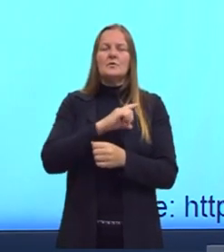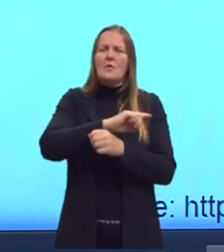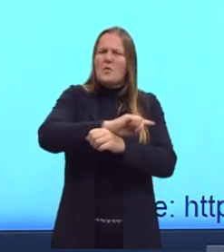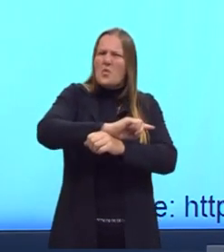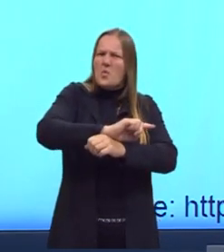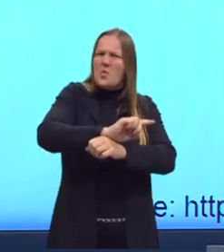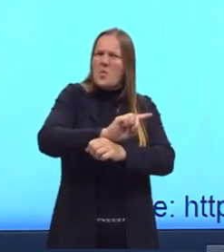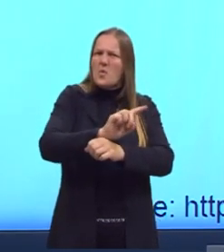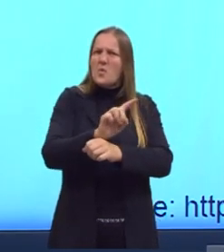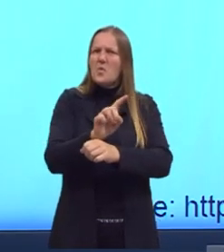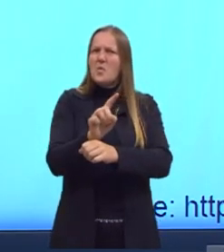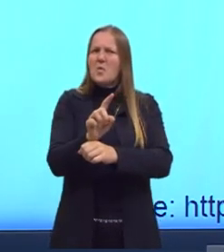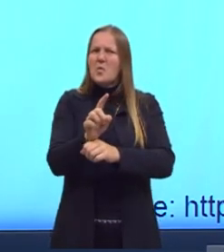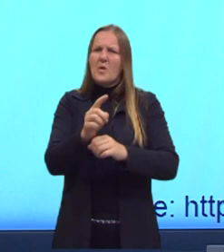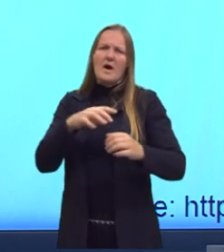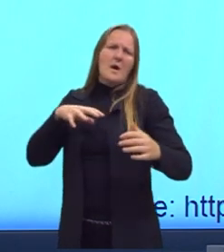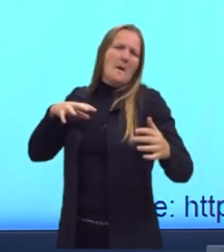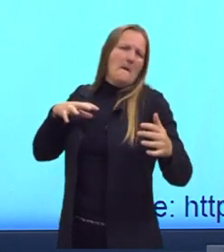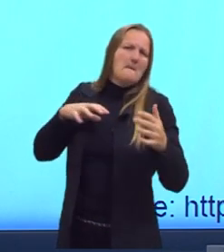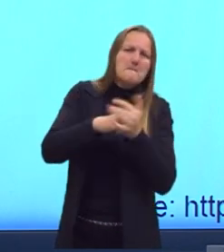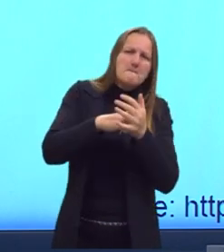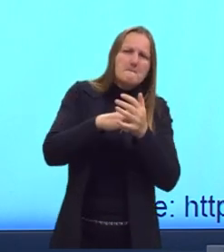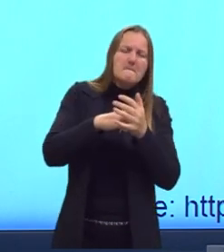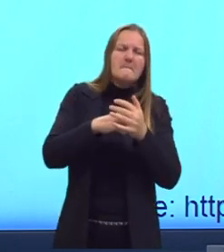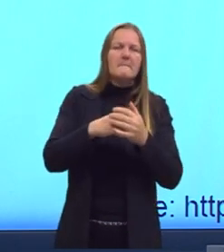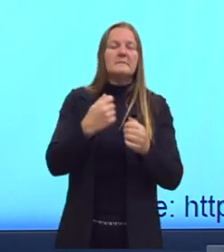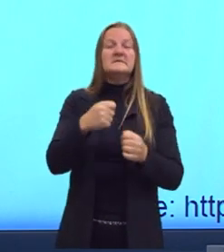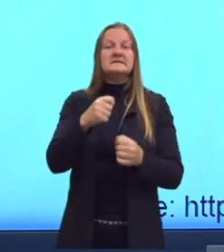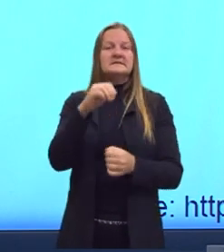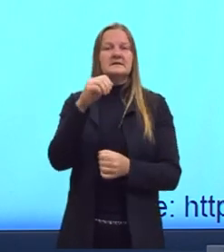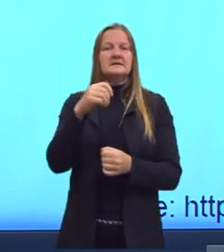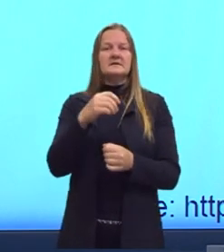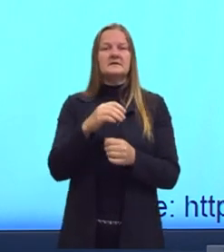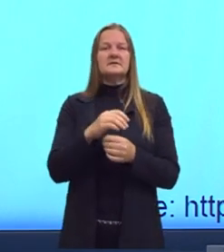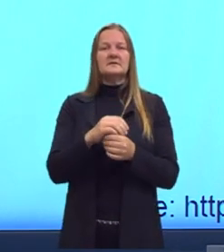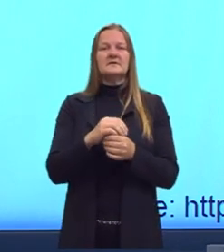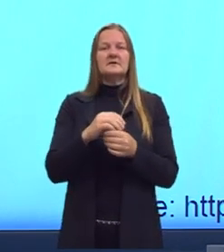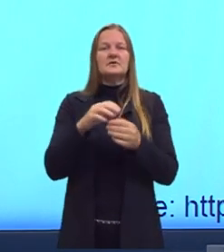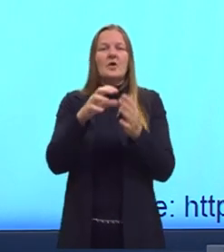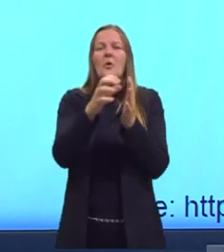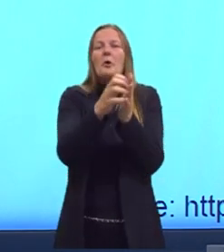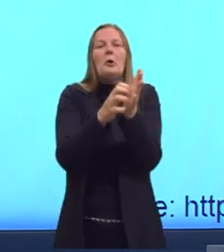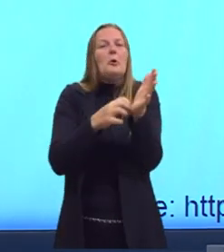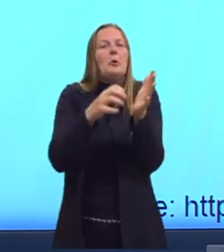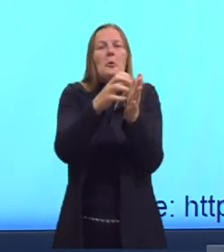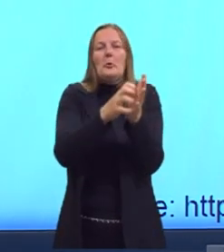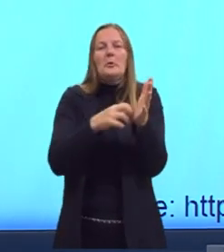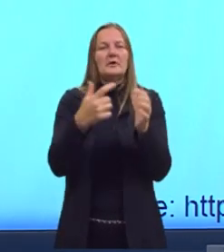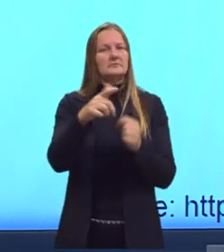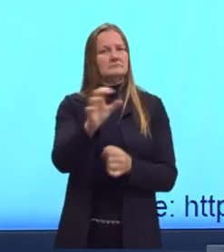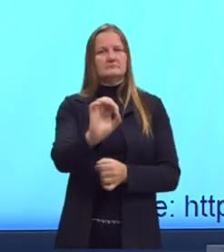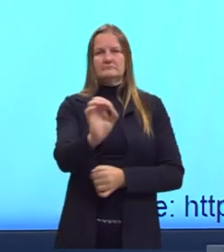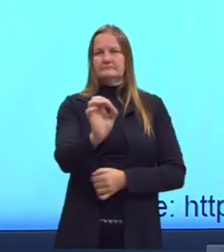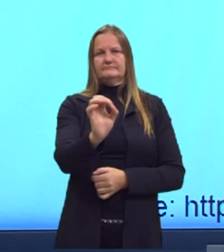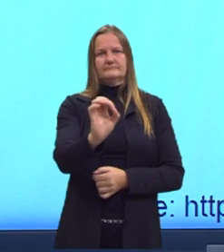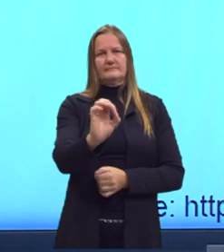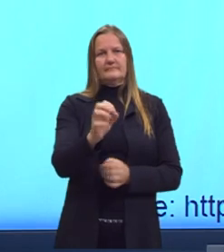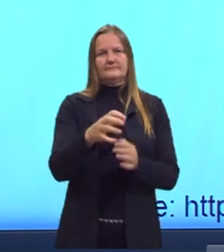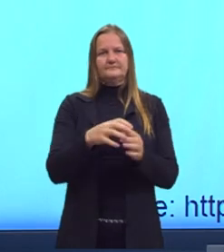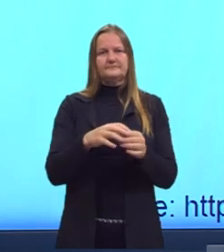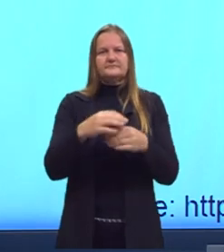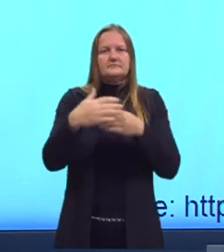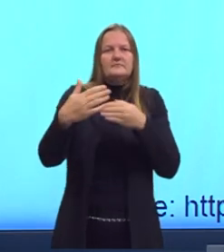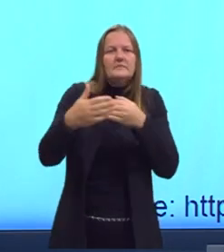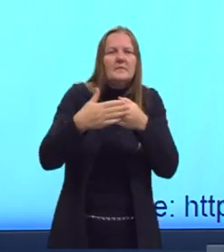velocidade, acaba colidindo, né? Precisa ter um certo impacto, Apenas um arranhão no carro ali, uma